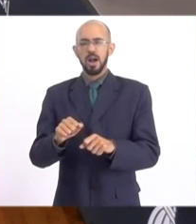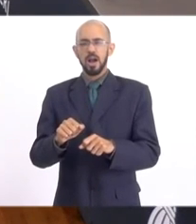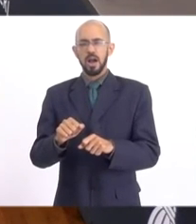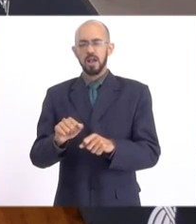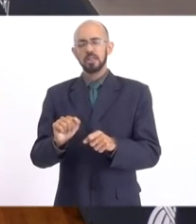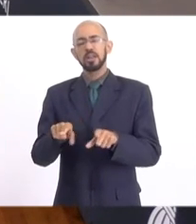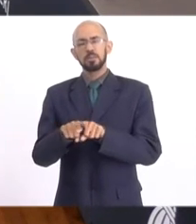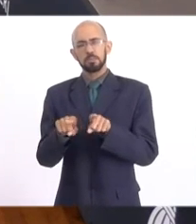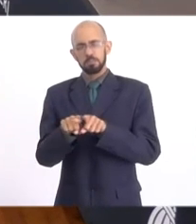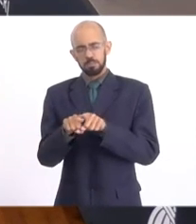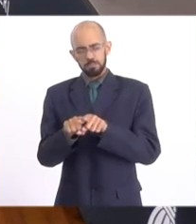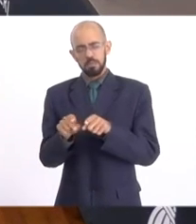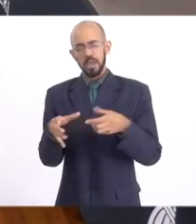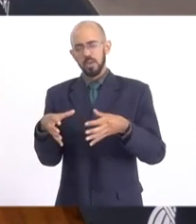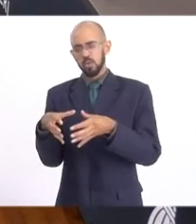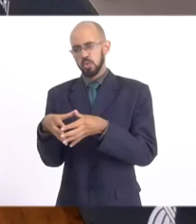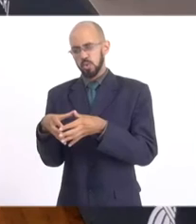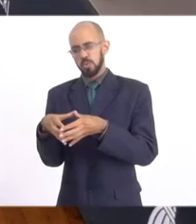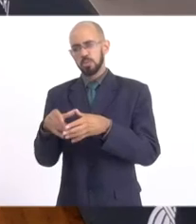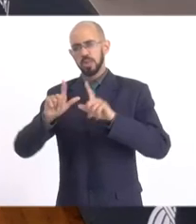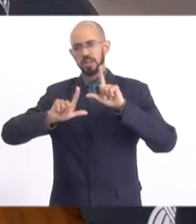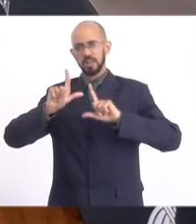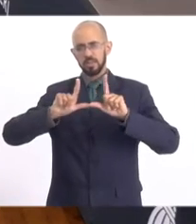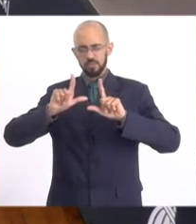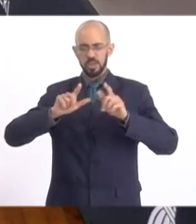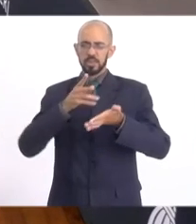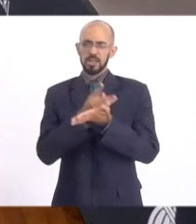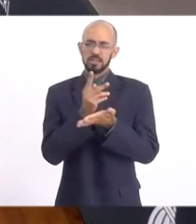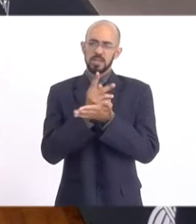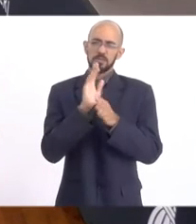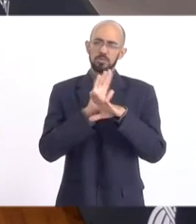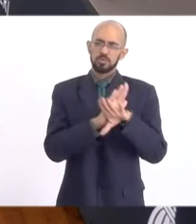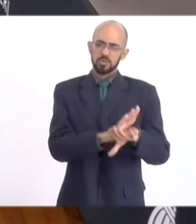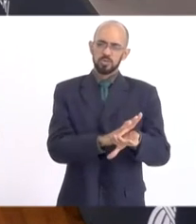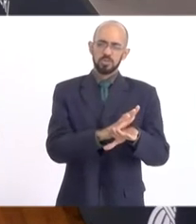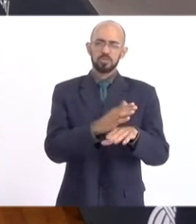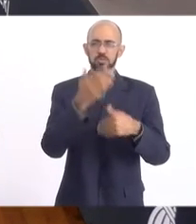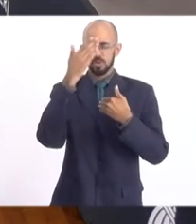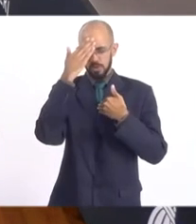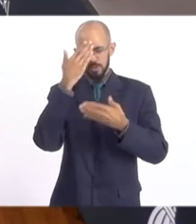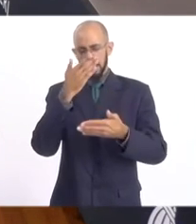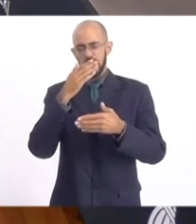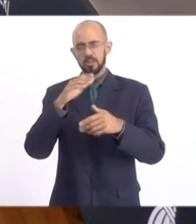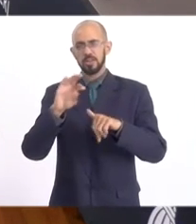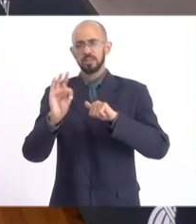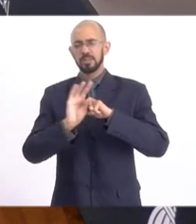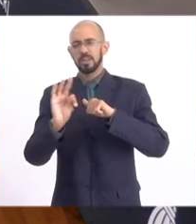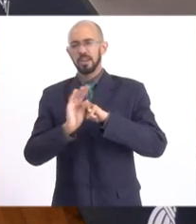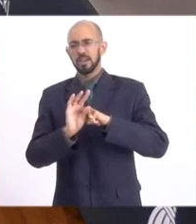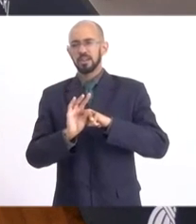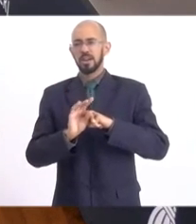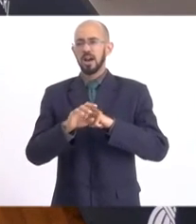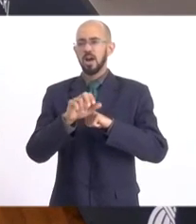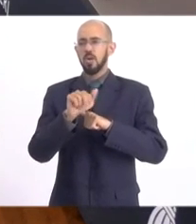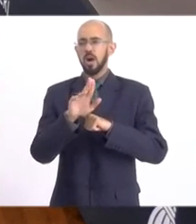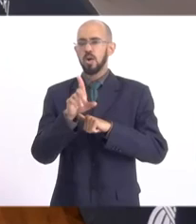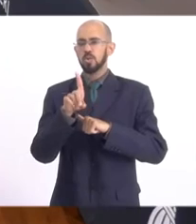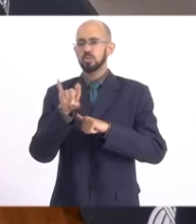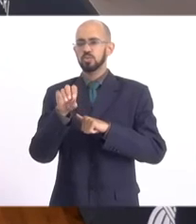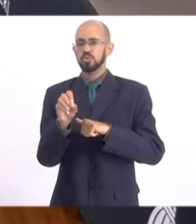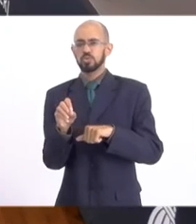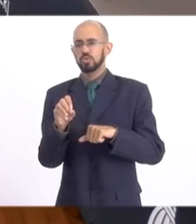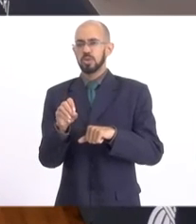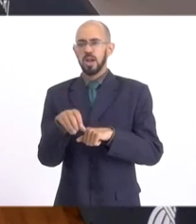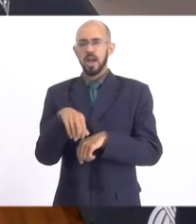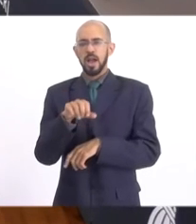ajuda a gente aqui, que está sempre muito cordial nos ajudando. Muito obrigado a toda a técnica, o áudio, a quem mais? A Aline, nossa